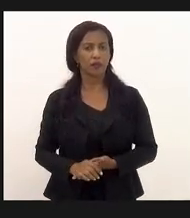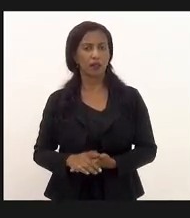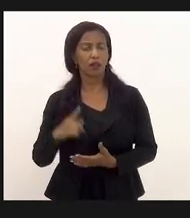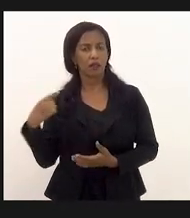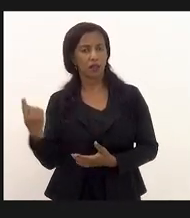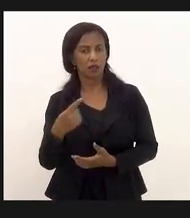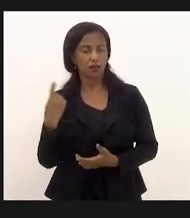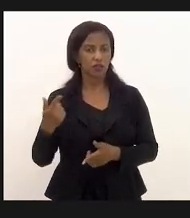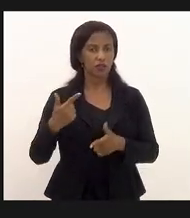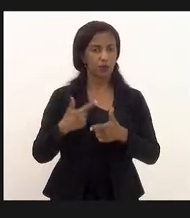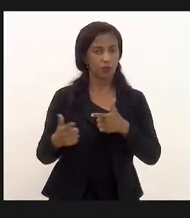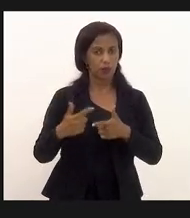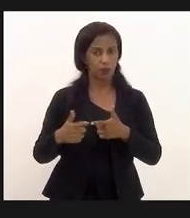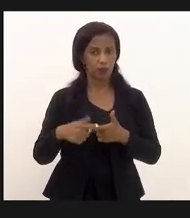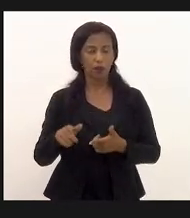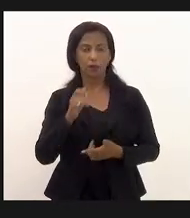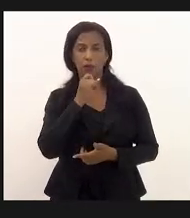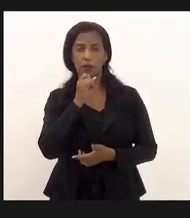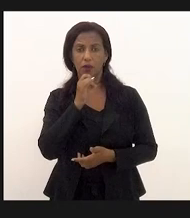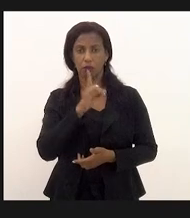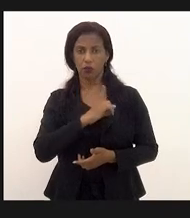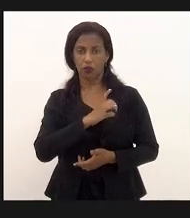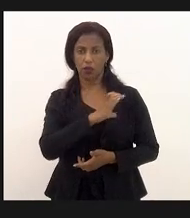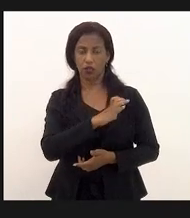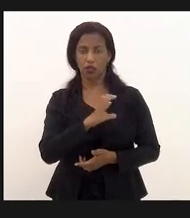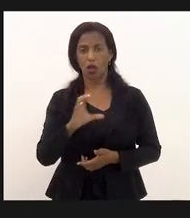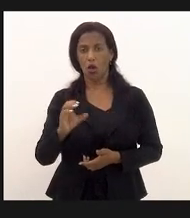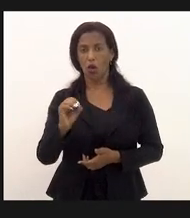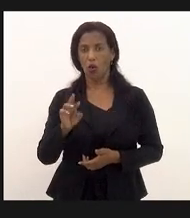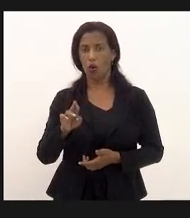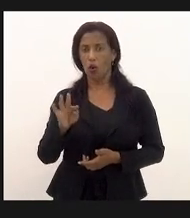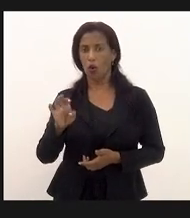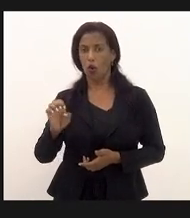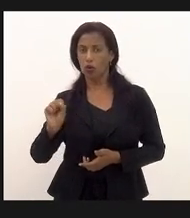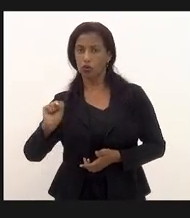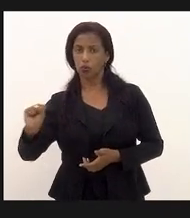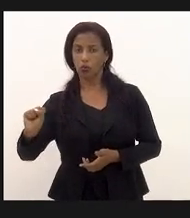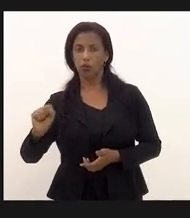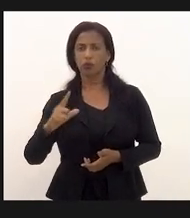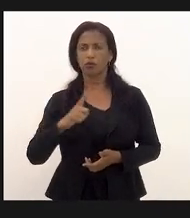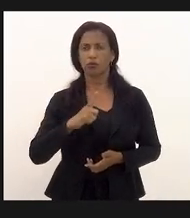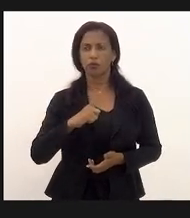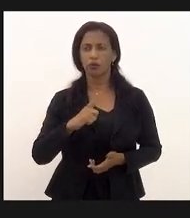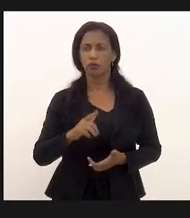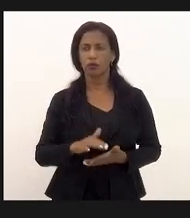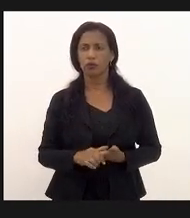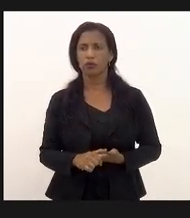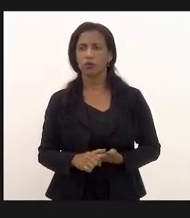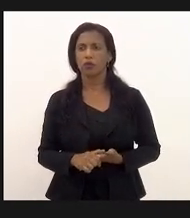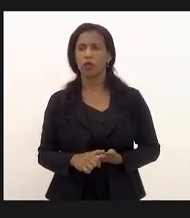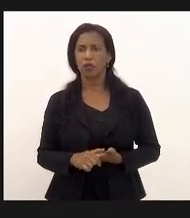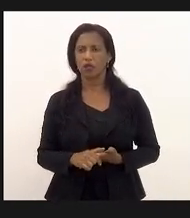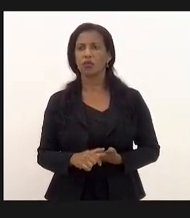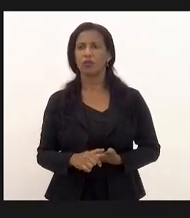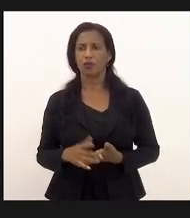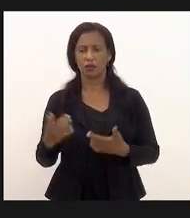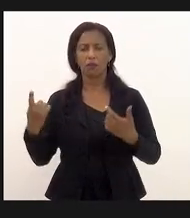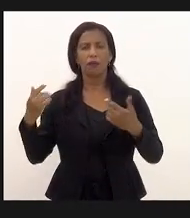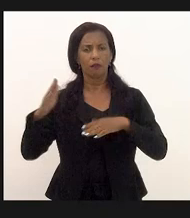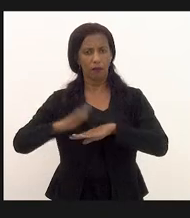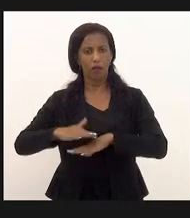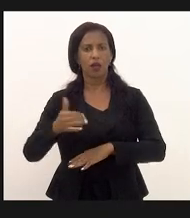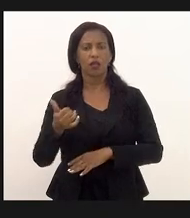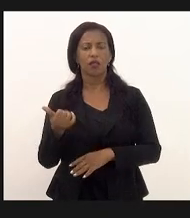tem situações como por exemplo em Caxias corte 8 que tem hoje aproximadamente mais de 60